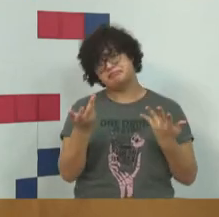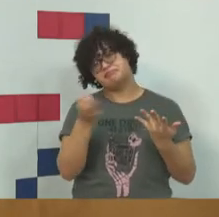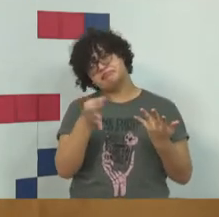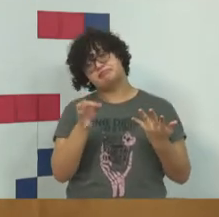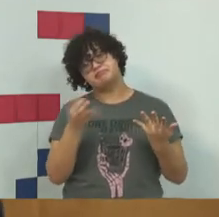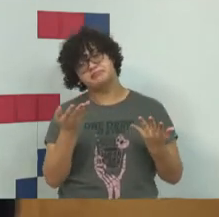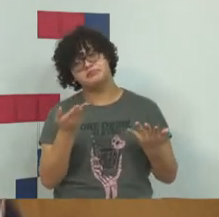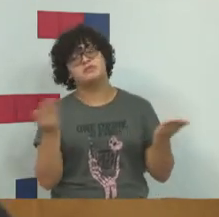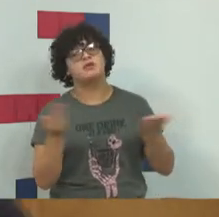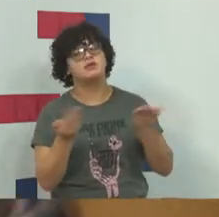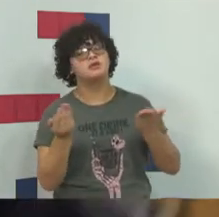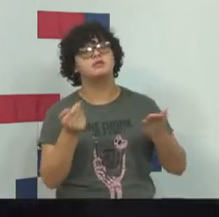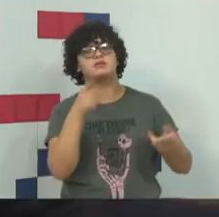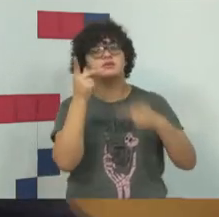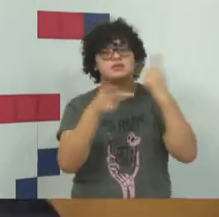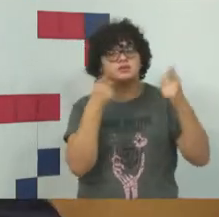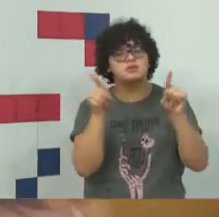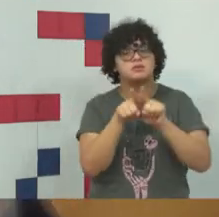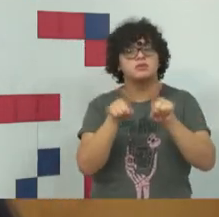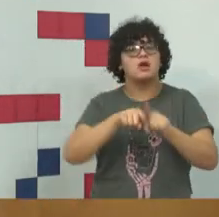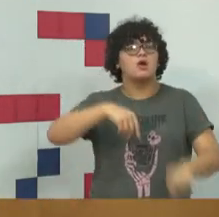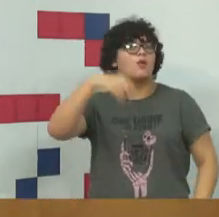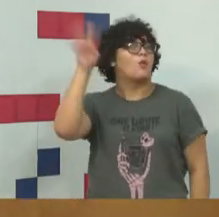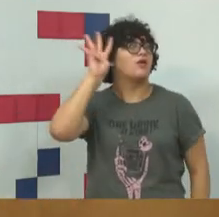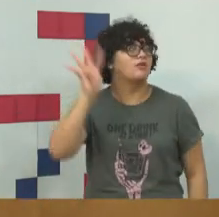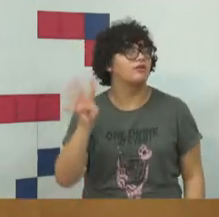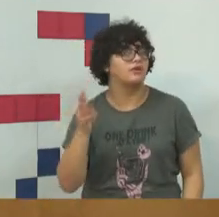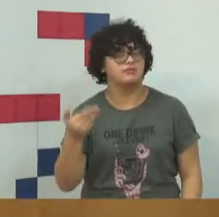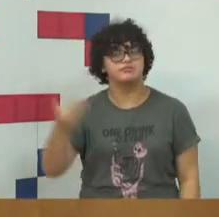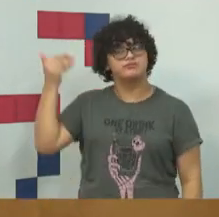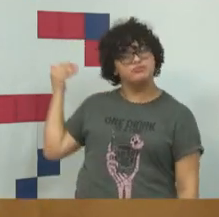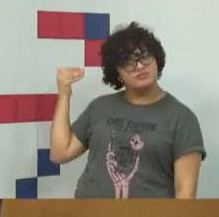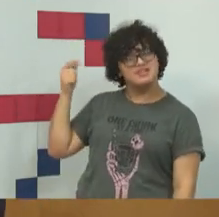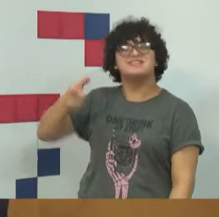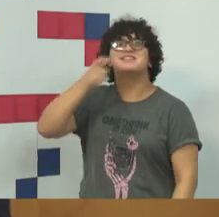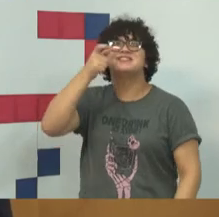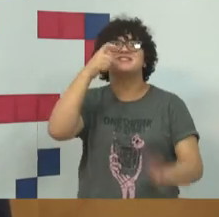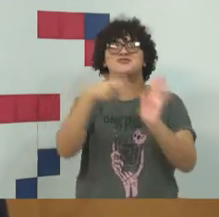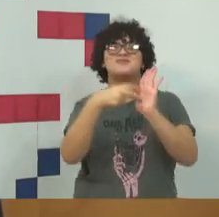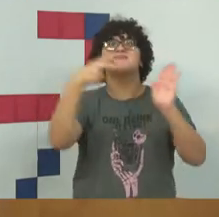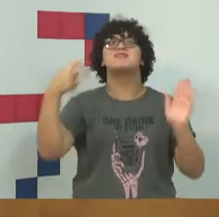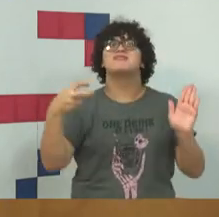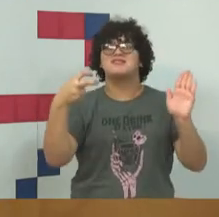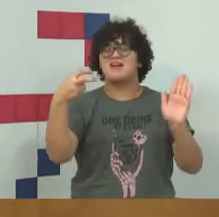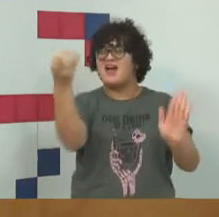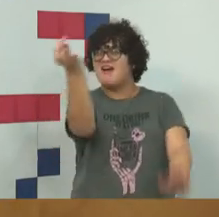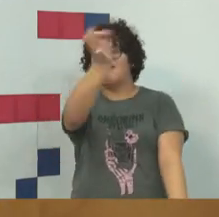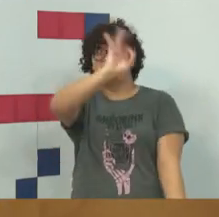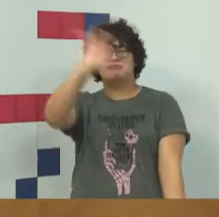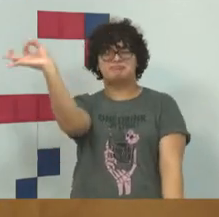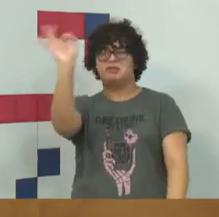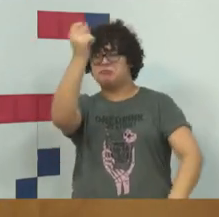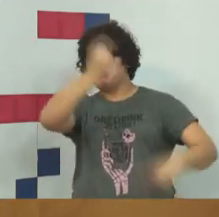a gente tem falado, inclusive na quarta-feira, para quem assistiu de manhã, nós tivemos um debate aqui sobre direito à